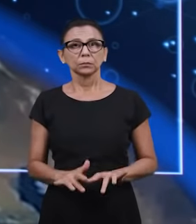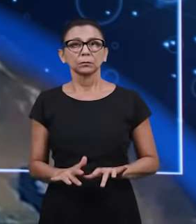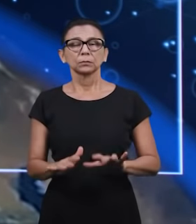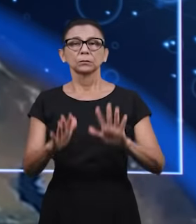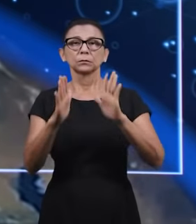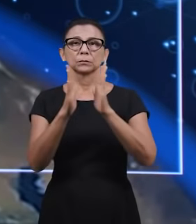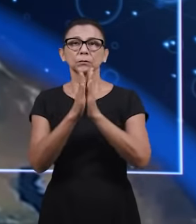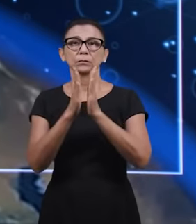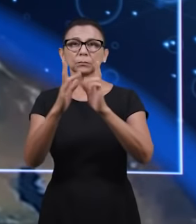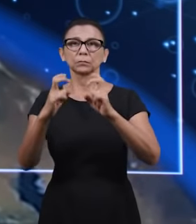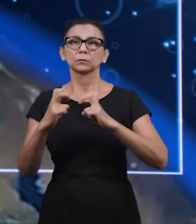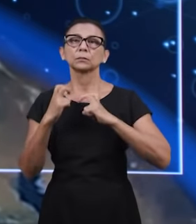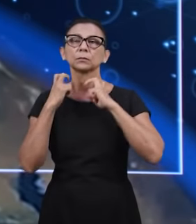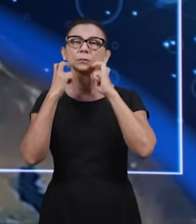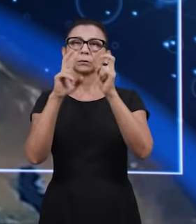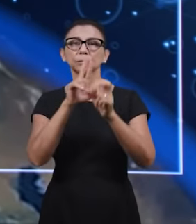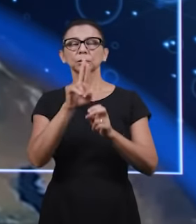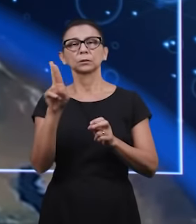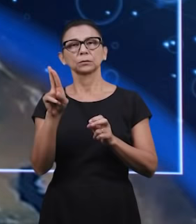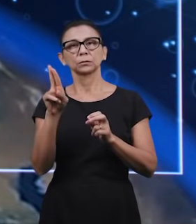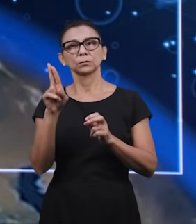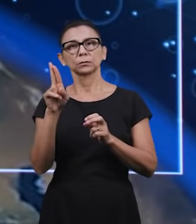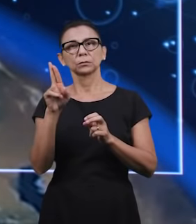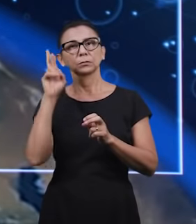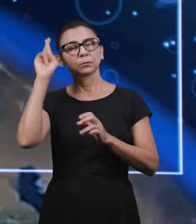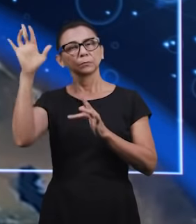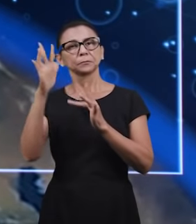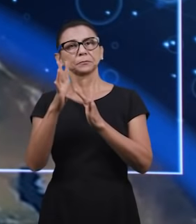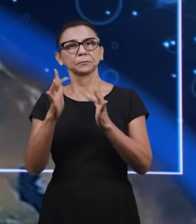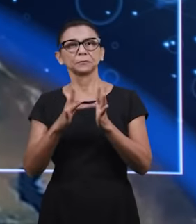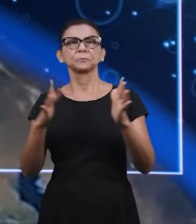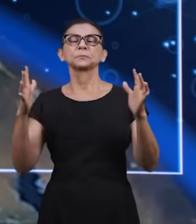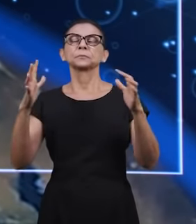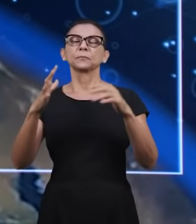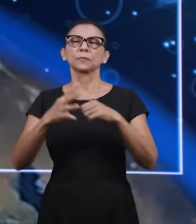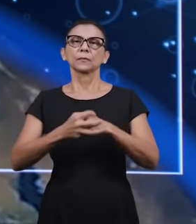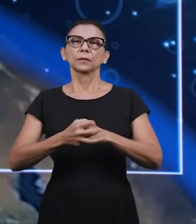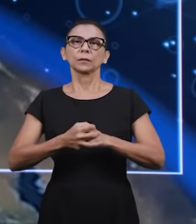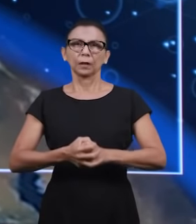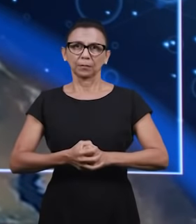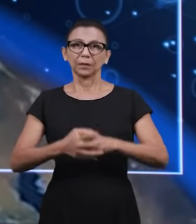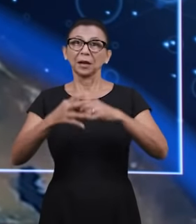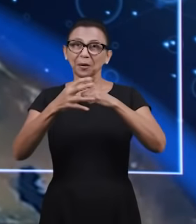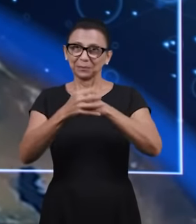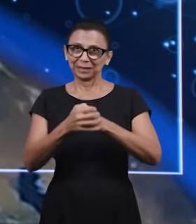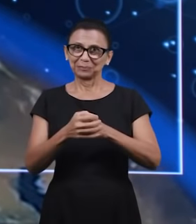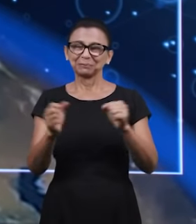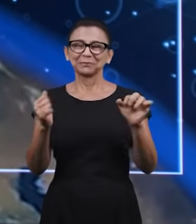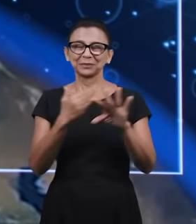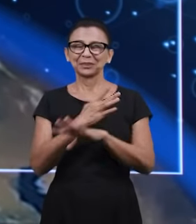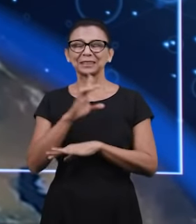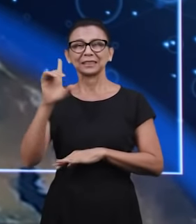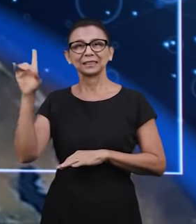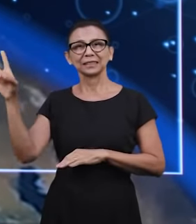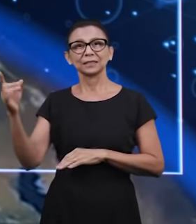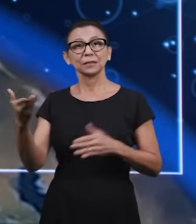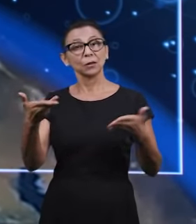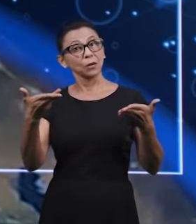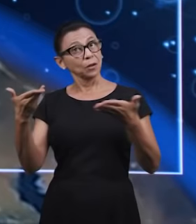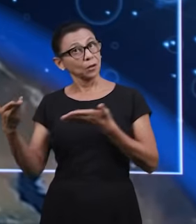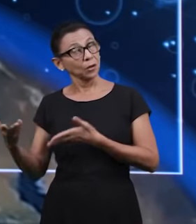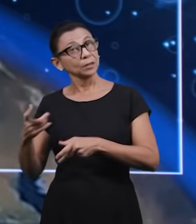uma benção, pois nós oramos, clamando assim, em nome do Senhor Jesus. Amém. Amém. Glória a Deus.